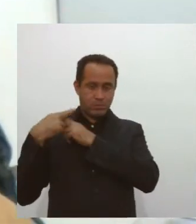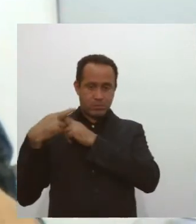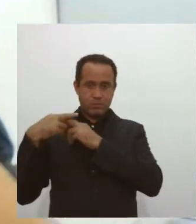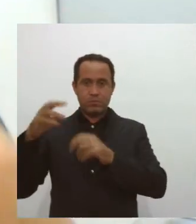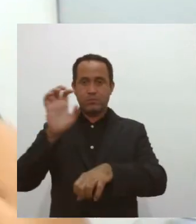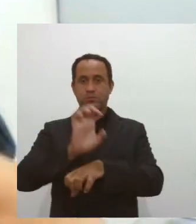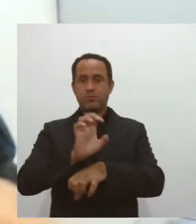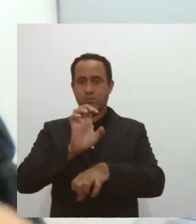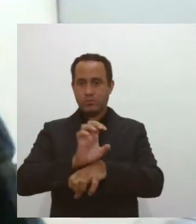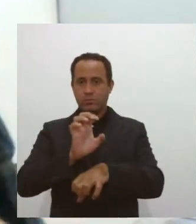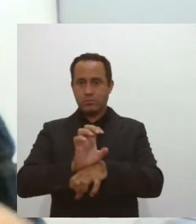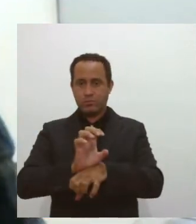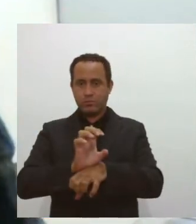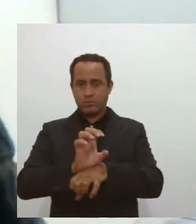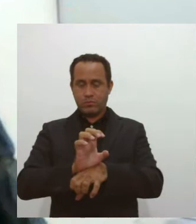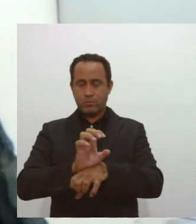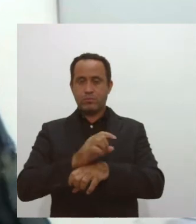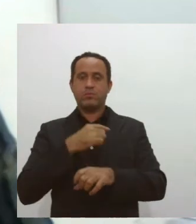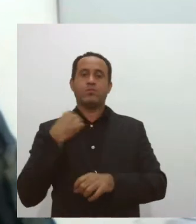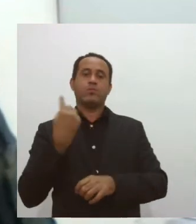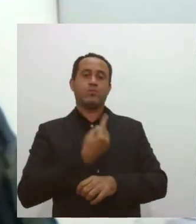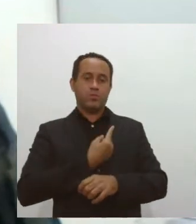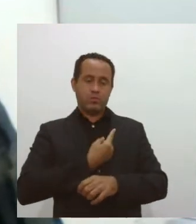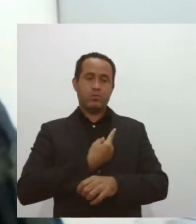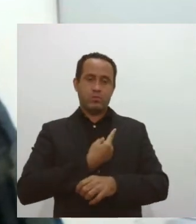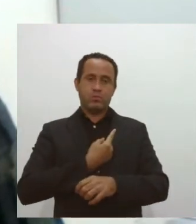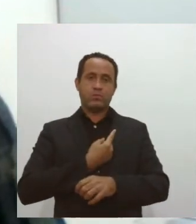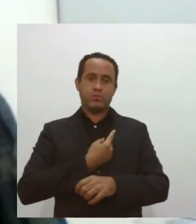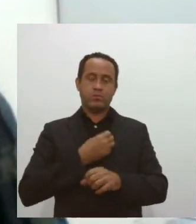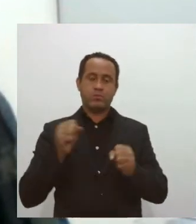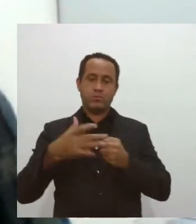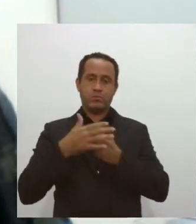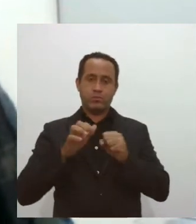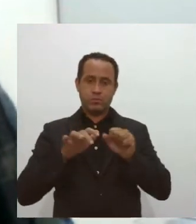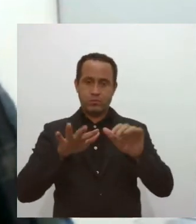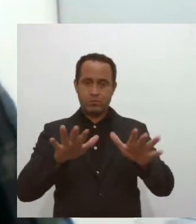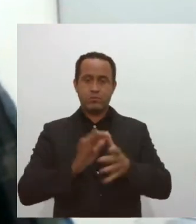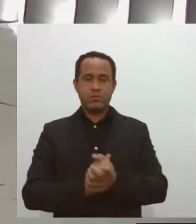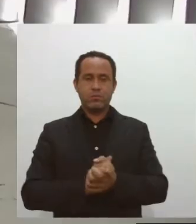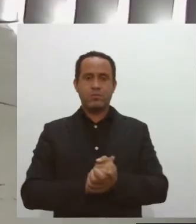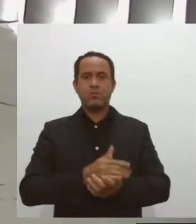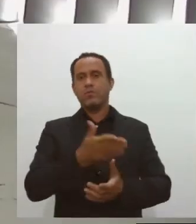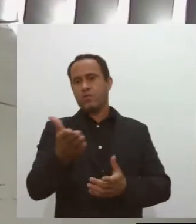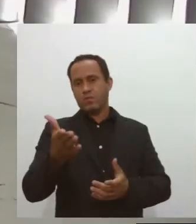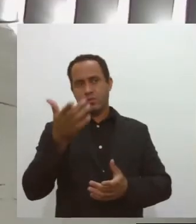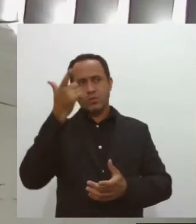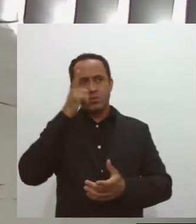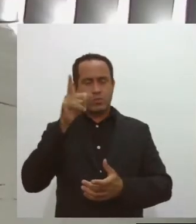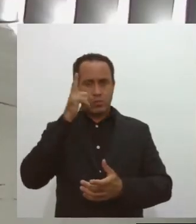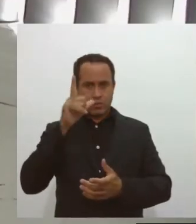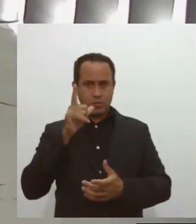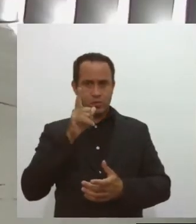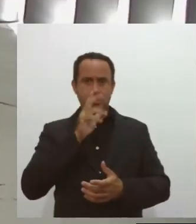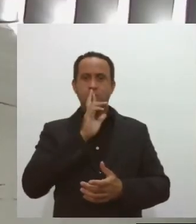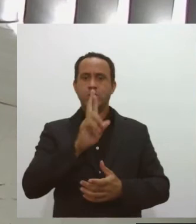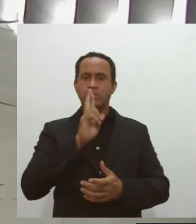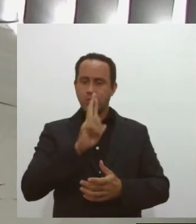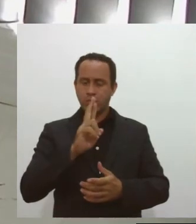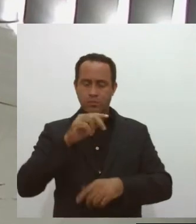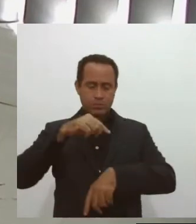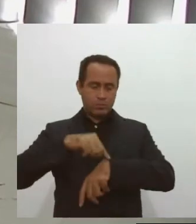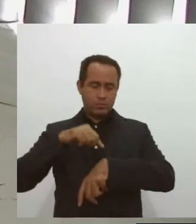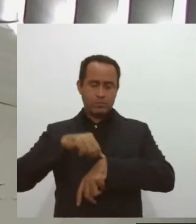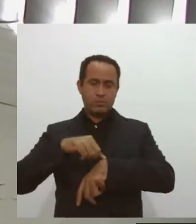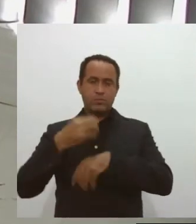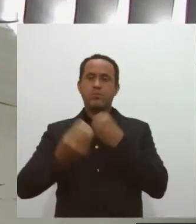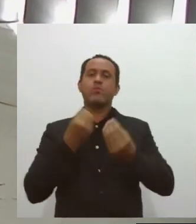por dar o diagnóstico laboratorial do coronavírus. Vocês estão conseguindo entregar os resultados em tempo? Como